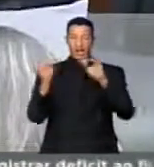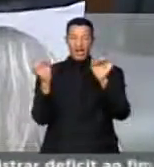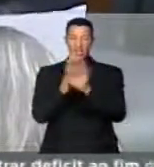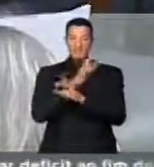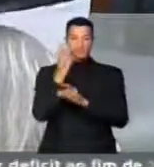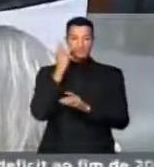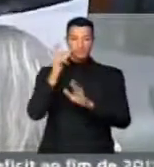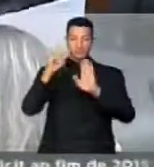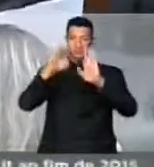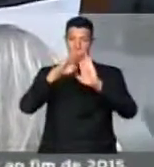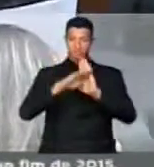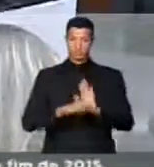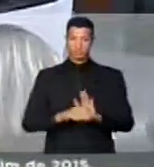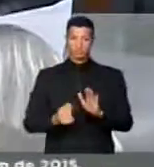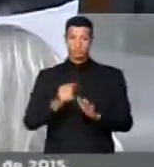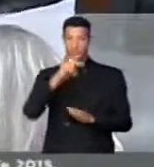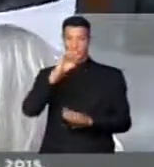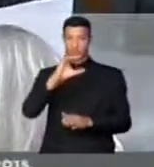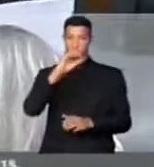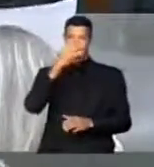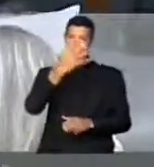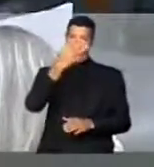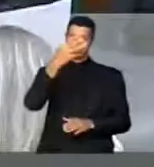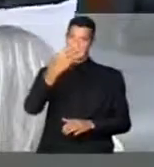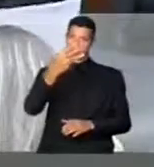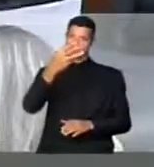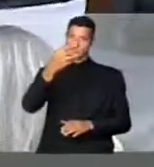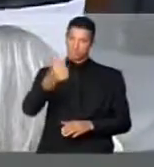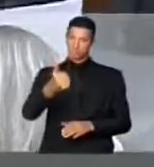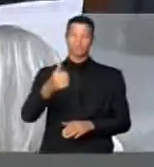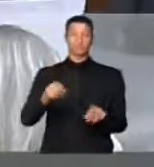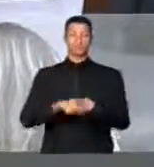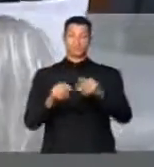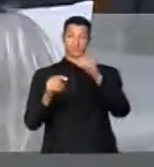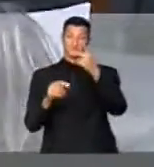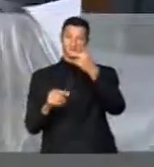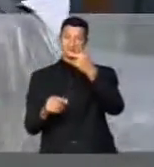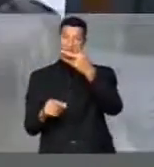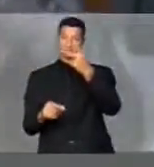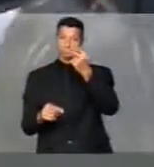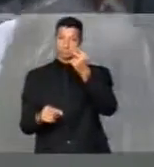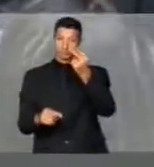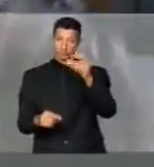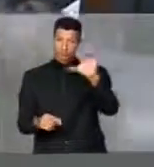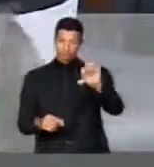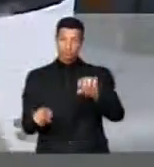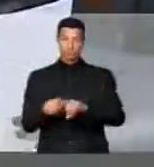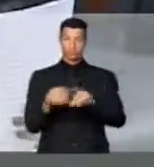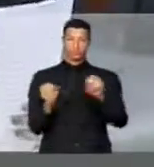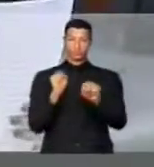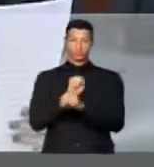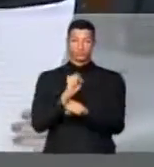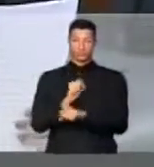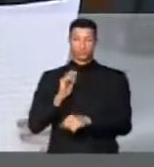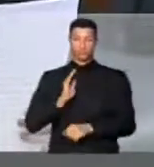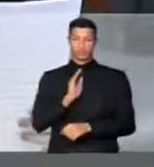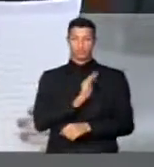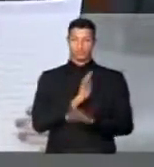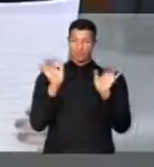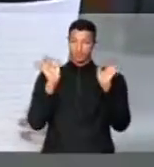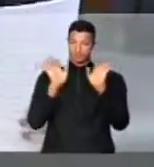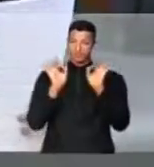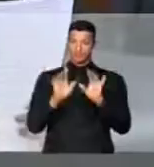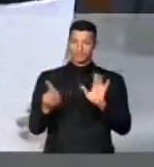pronta para a pauta, a PEC 431 de 2009, que aguarda a instalação da Comissão